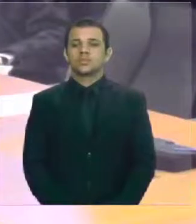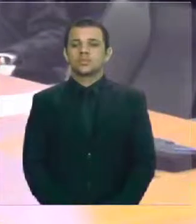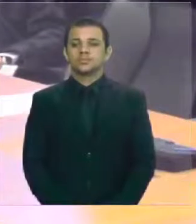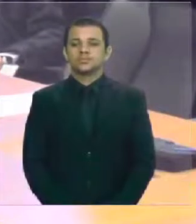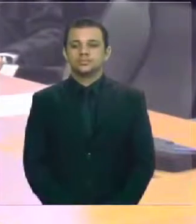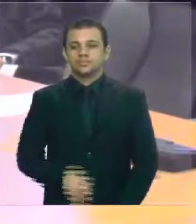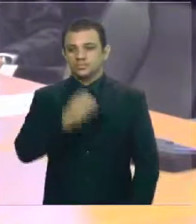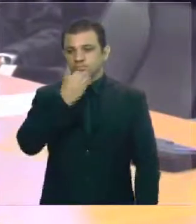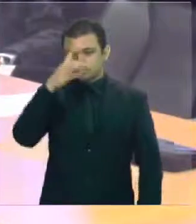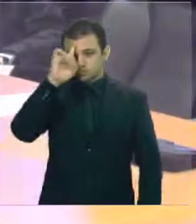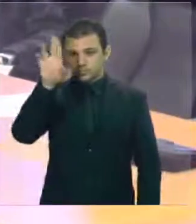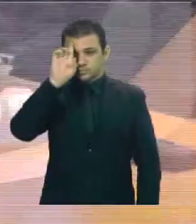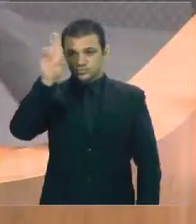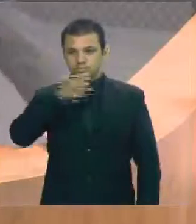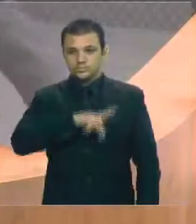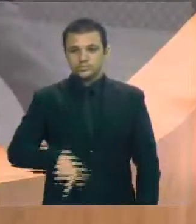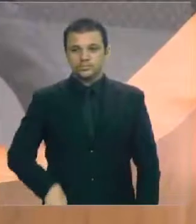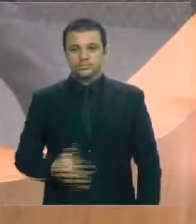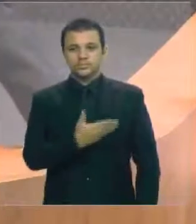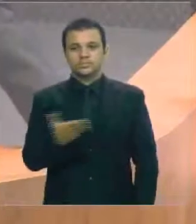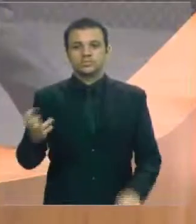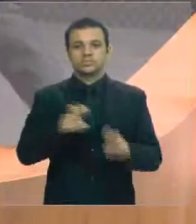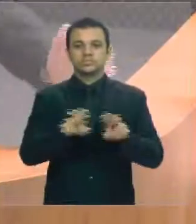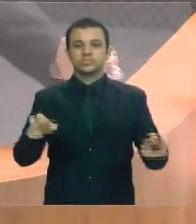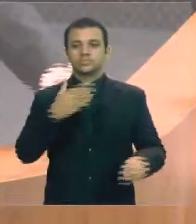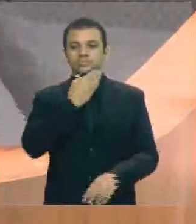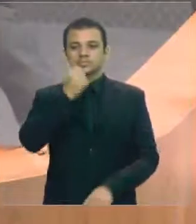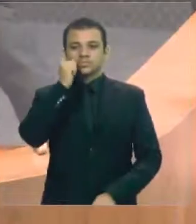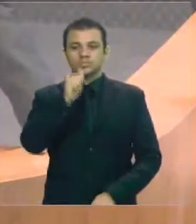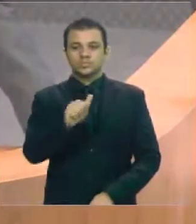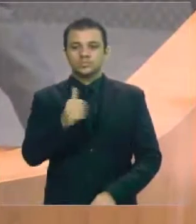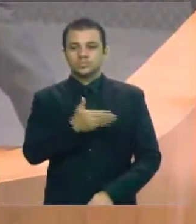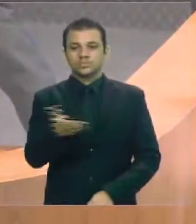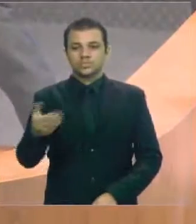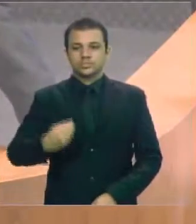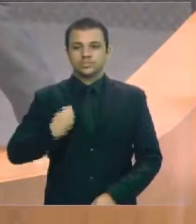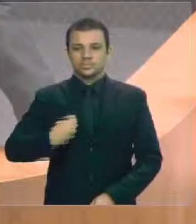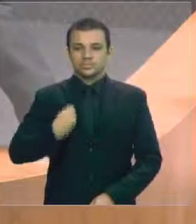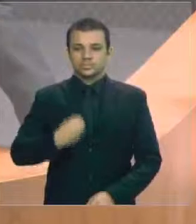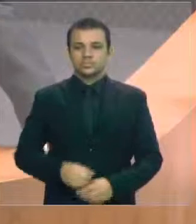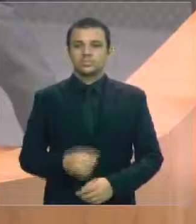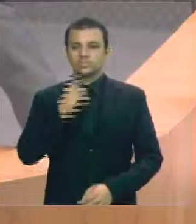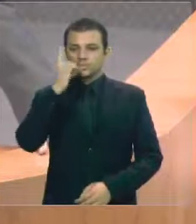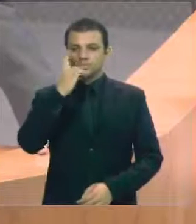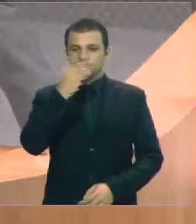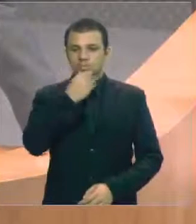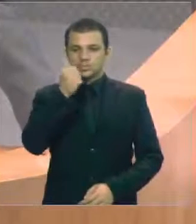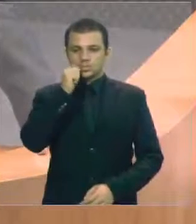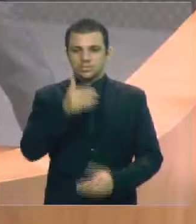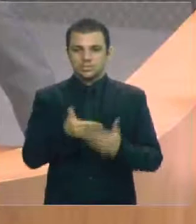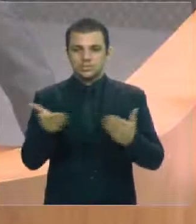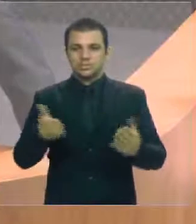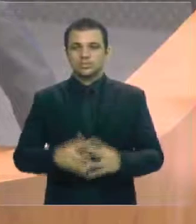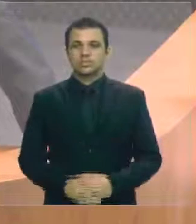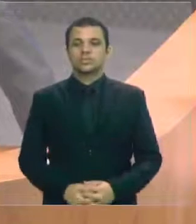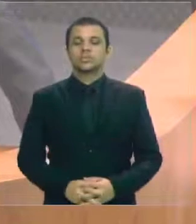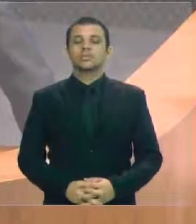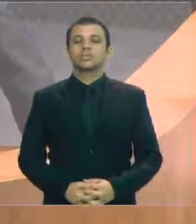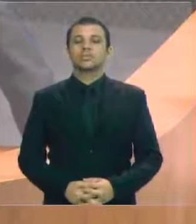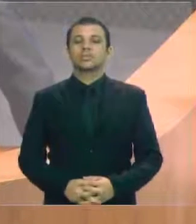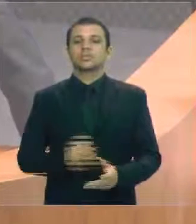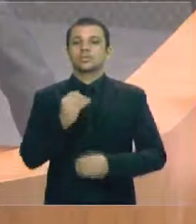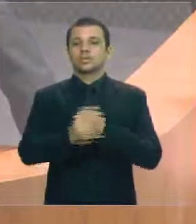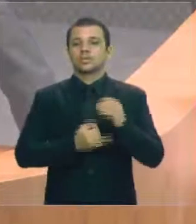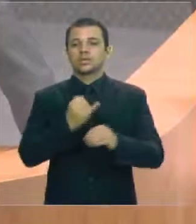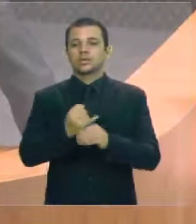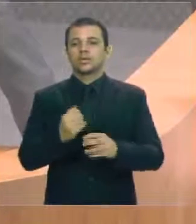Bom dia, senhor presidente, membros da mesa, senhoras e senhores aqui presentes, deputados e deputadas, internautas,